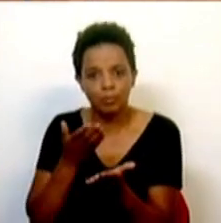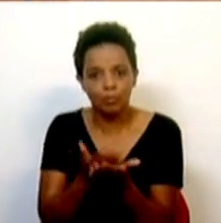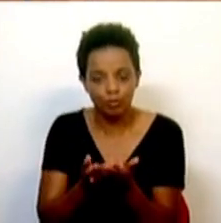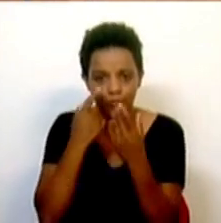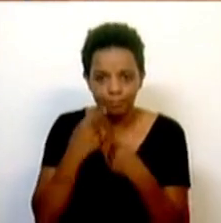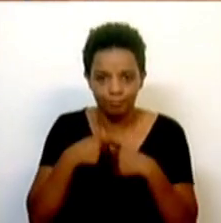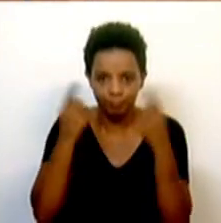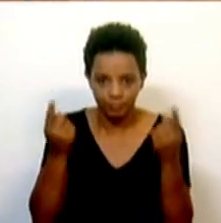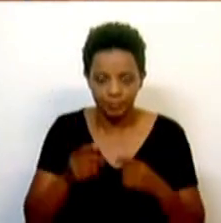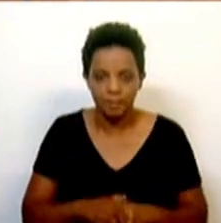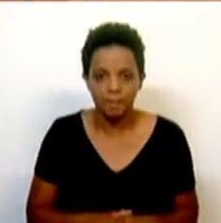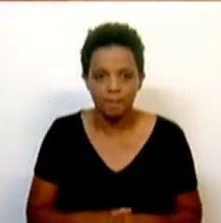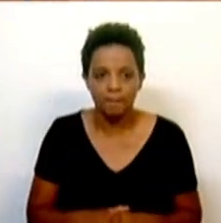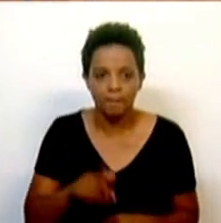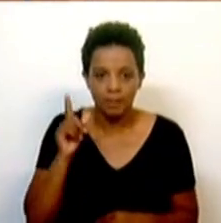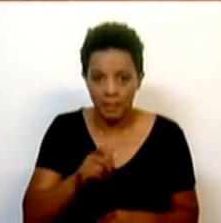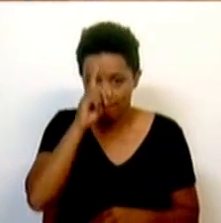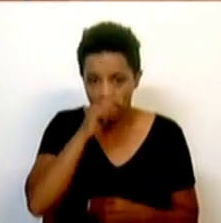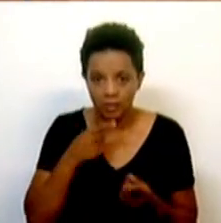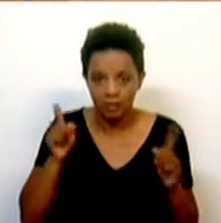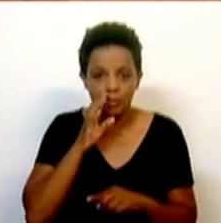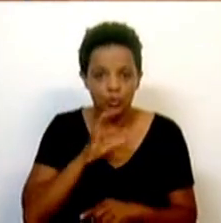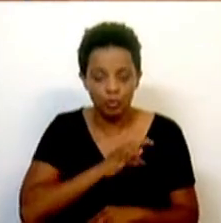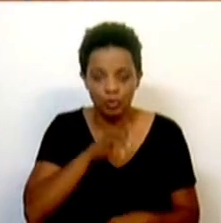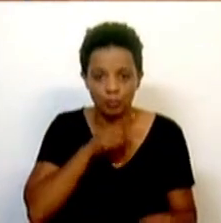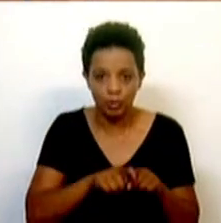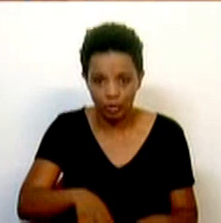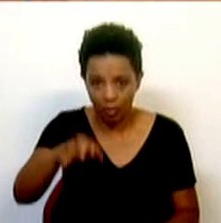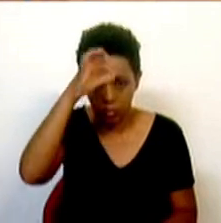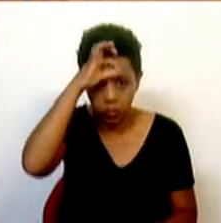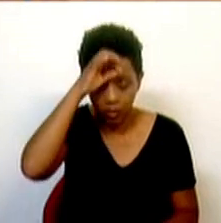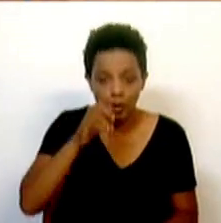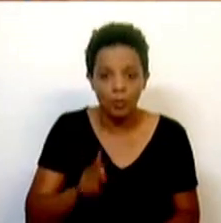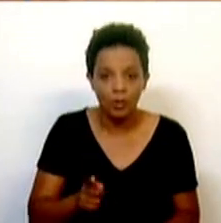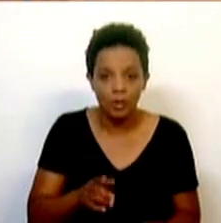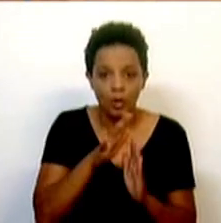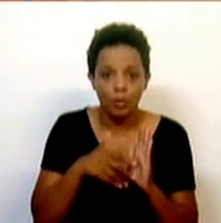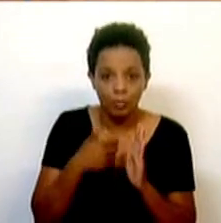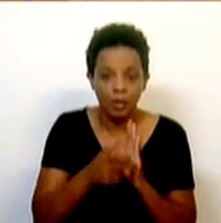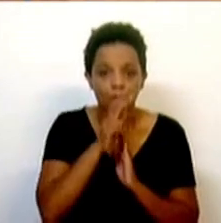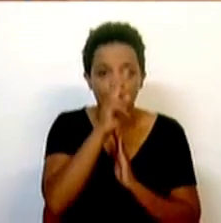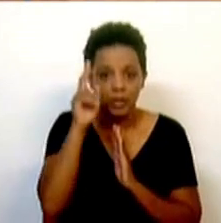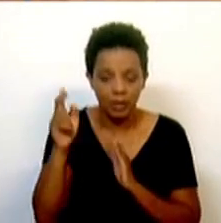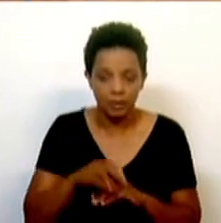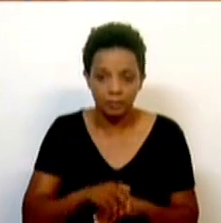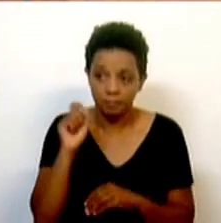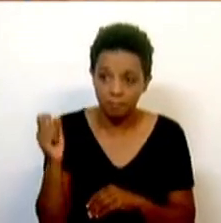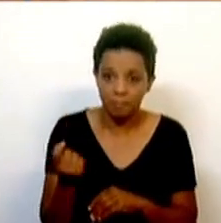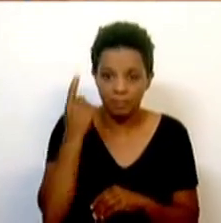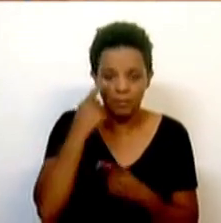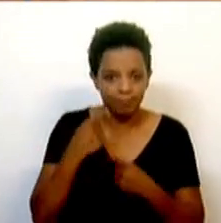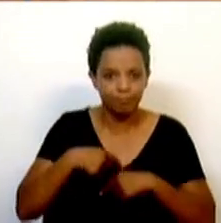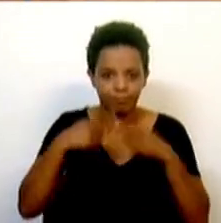apresentar. Eu devo, aliás, relembrar os Srs. Deputados mais distraídos que o Plano de Mobilidade teve a sua primeira